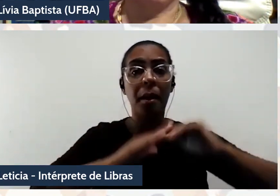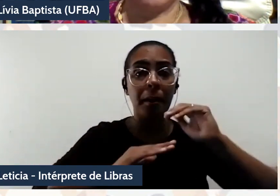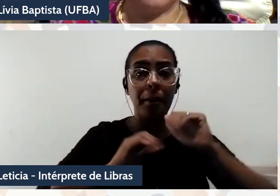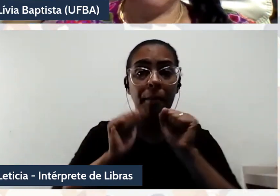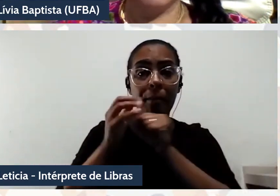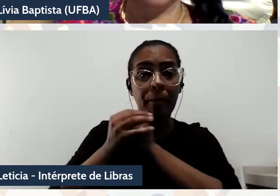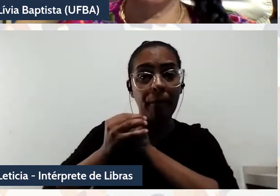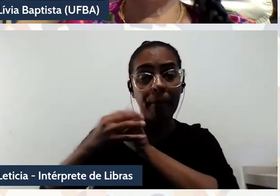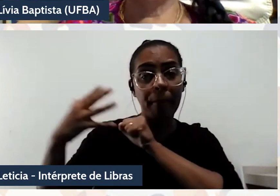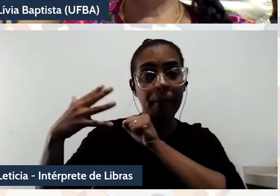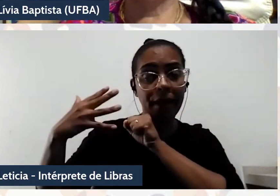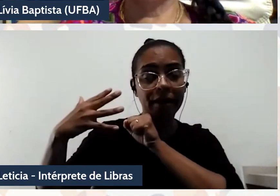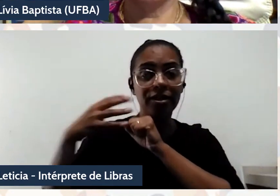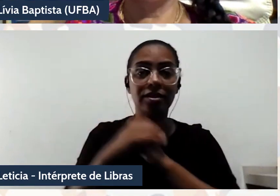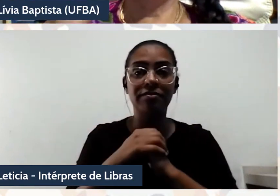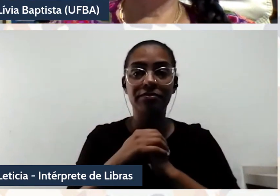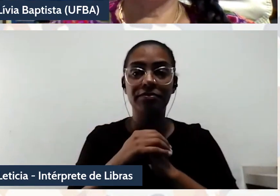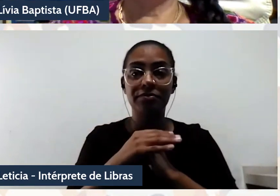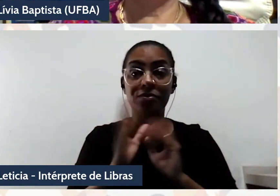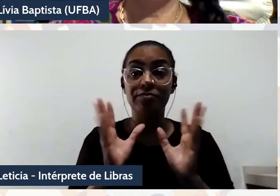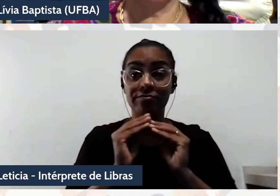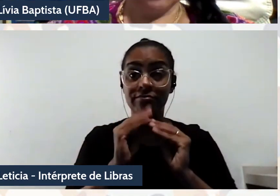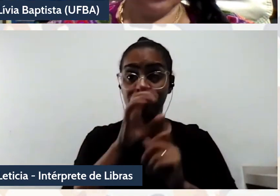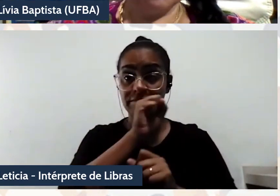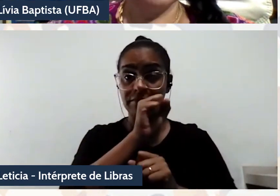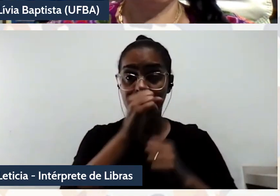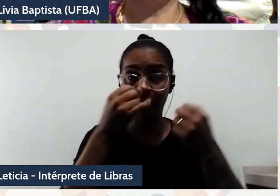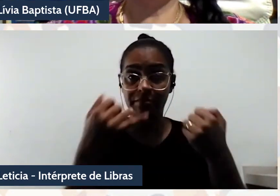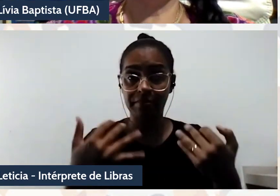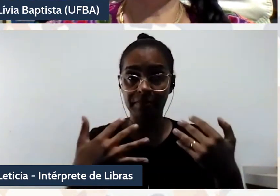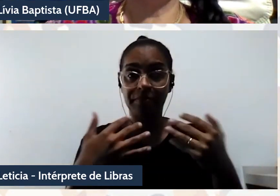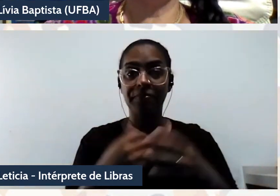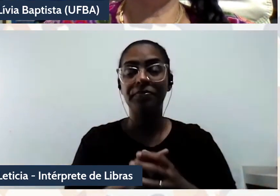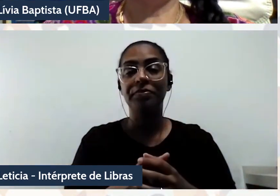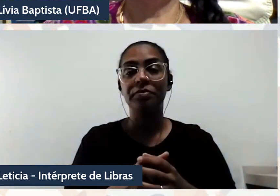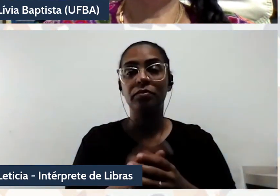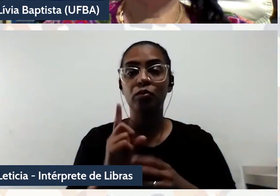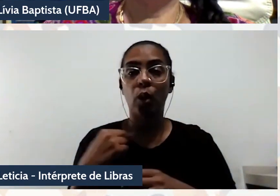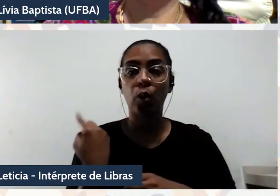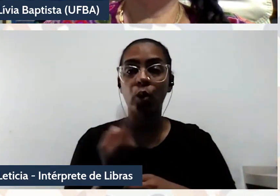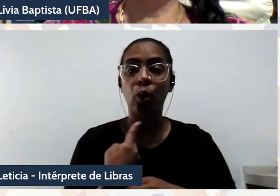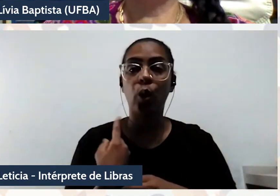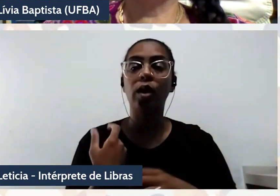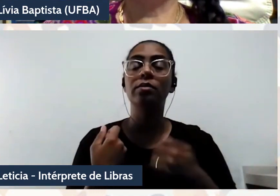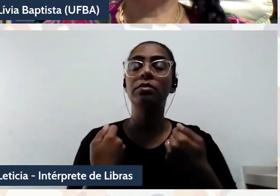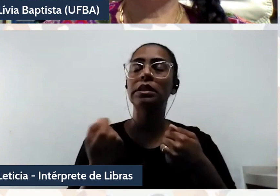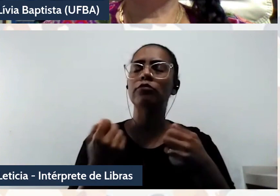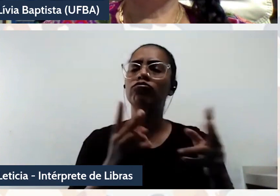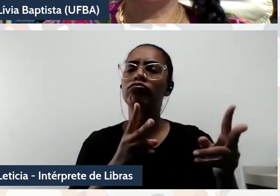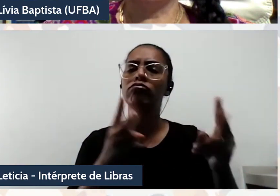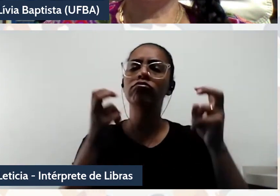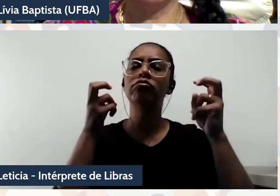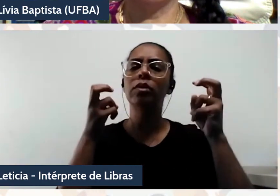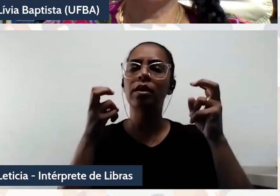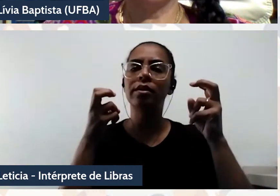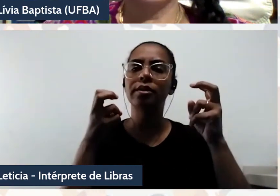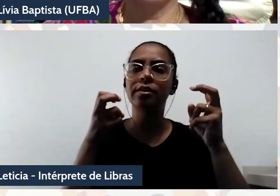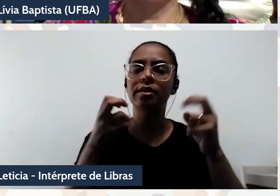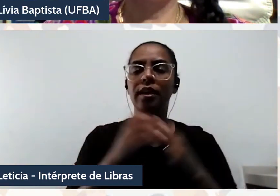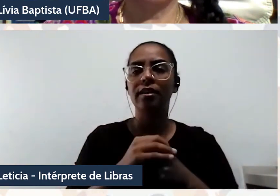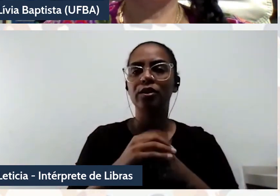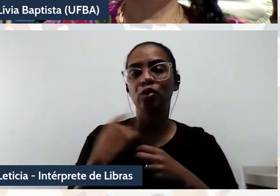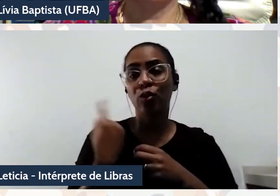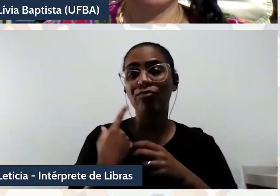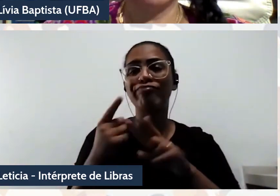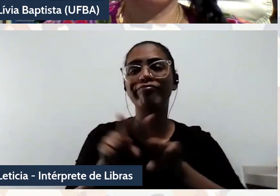vou só rapidamente dizer o seguinte, eu acho que a gente também precisa se ver como um produto da colonialidade.